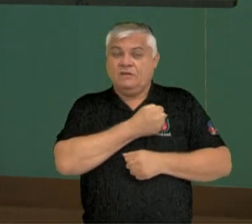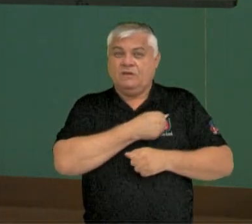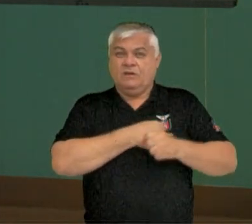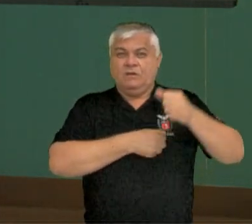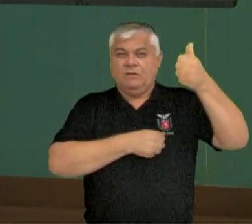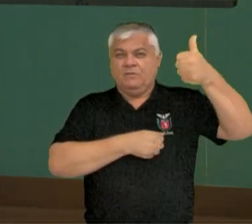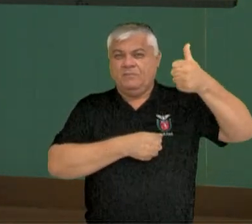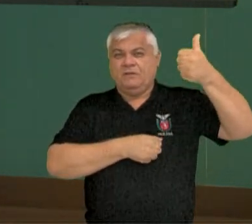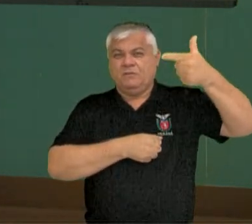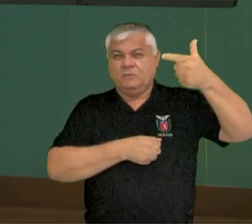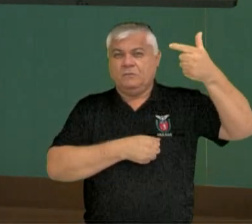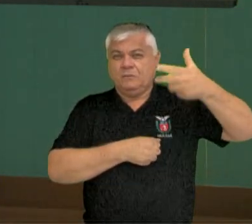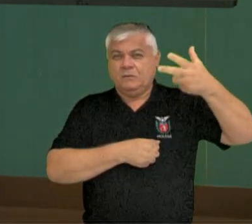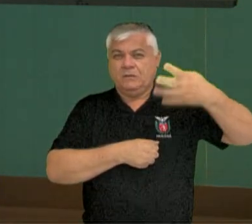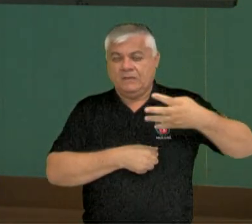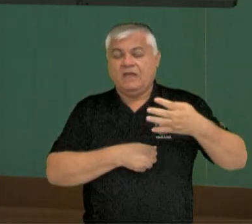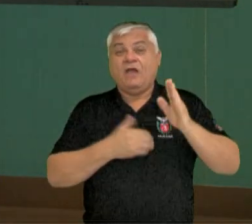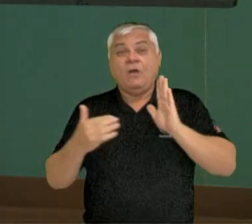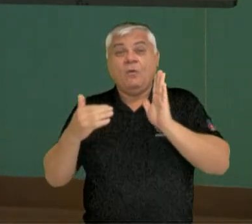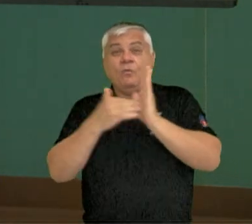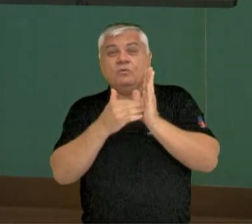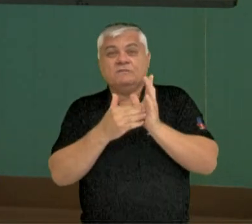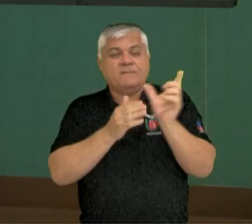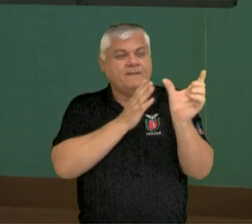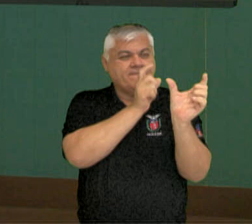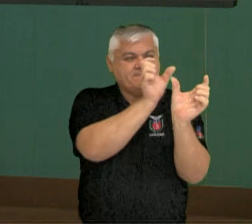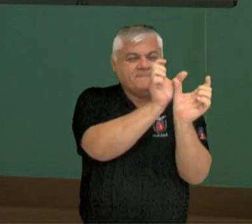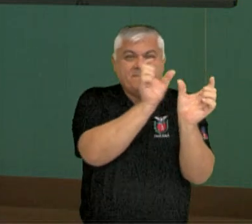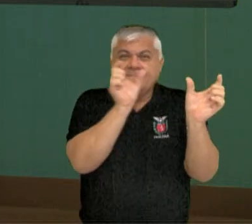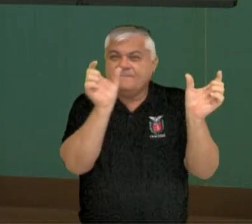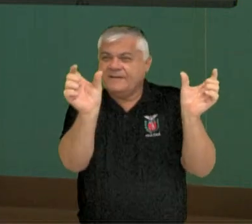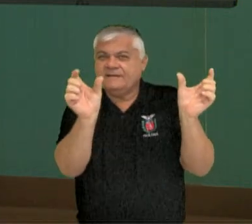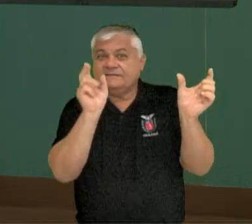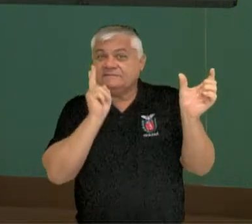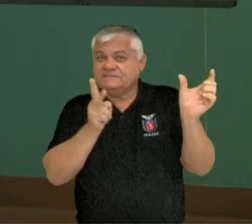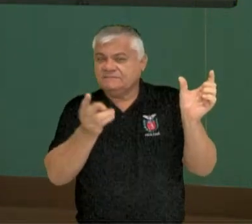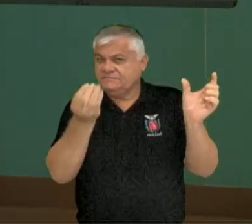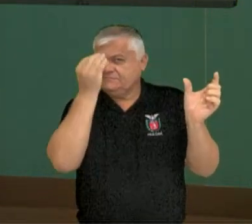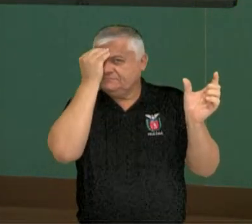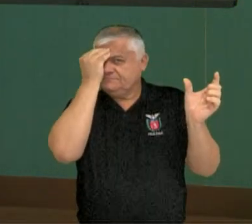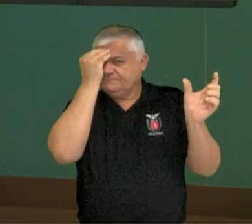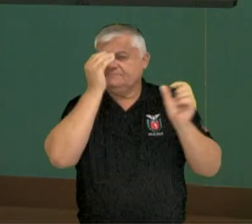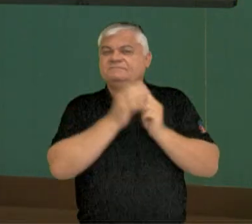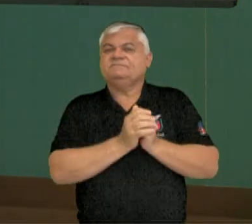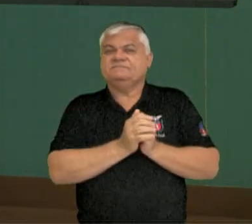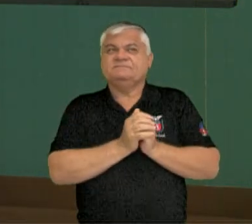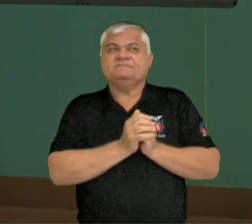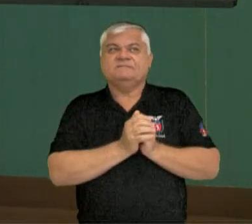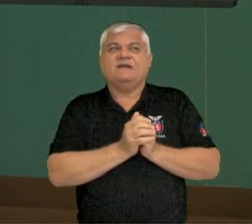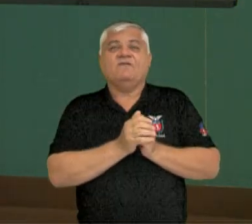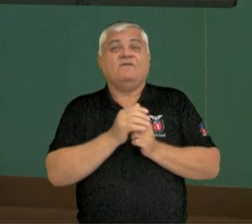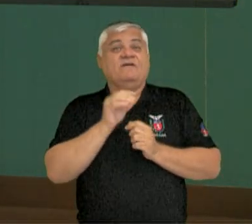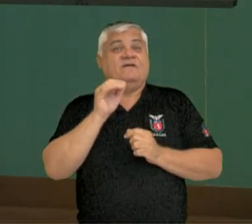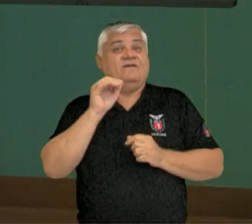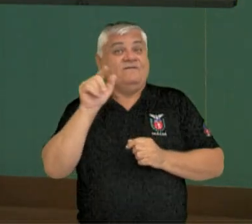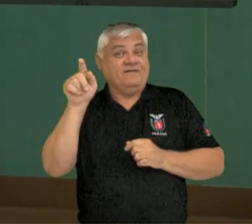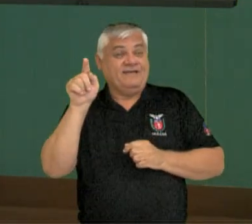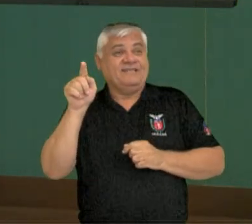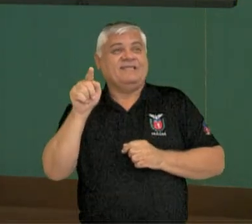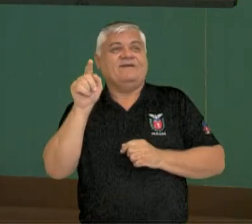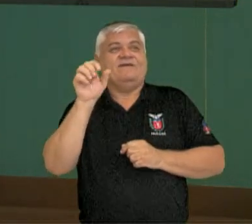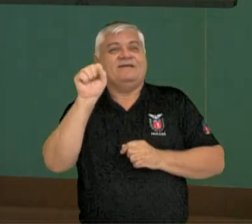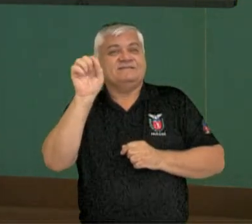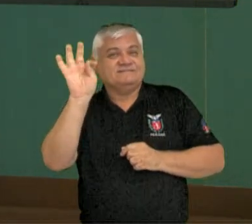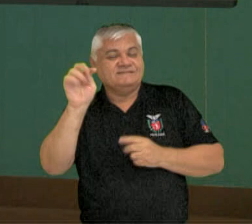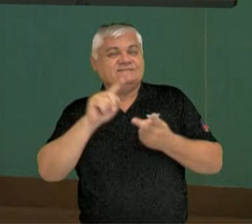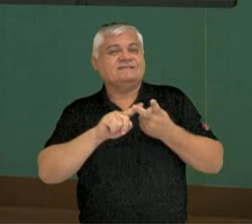inglês, eu vou colocar o final da palavra. Então, a gente vai lembrar. First, second e